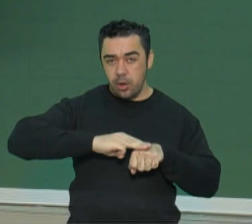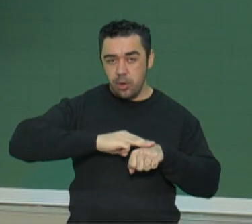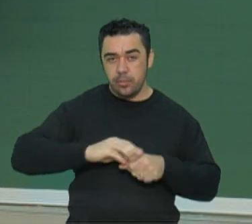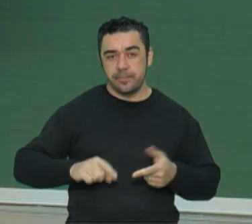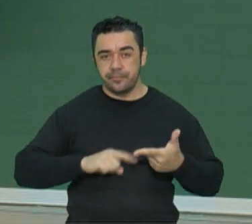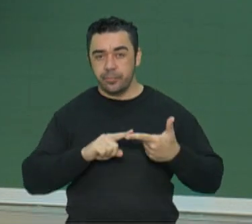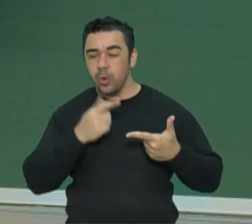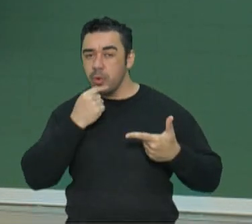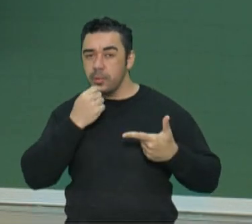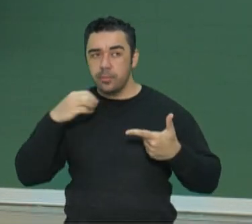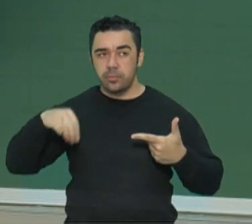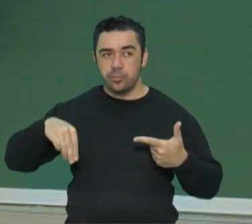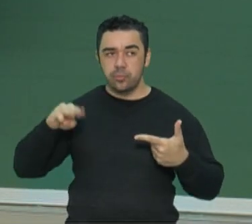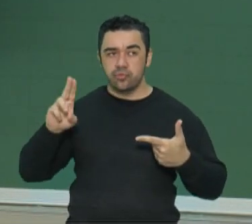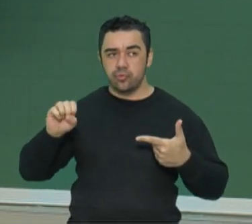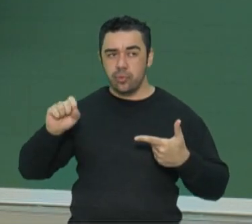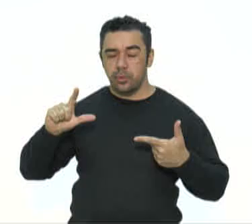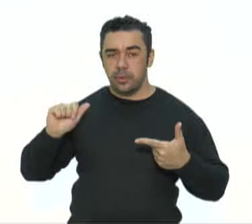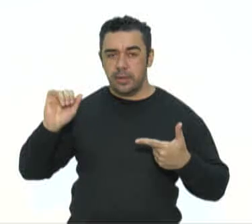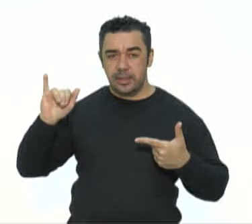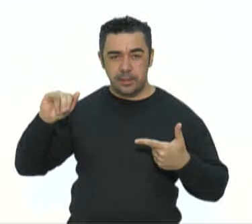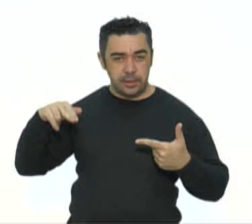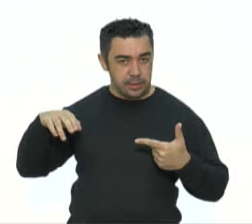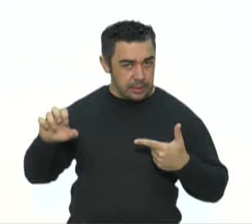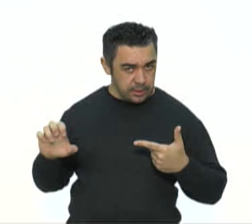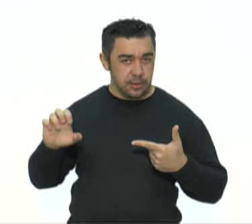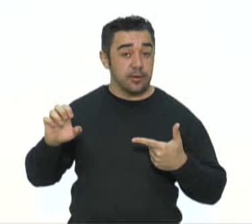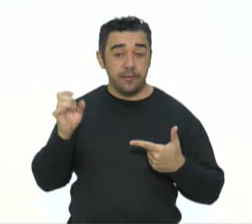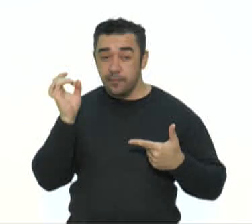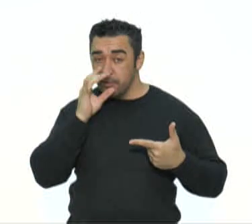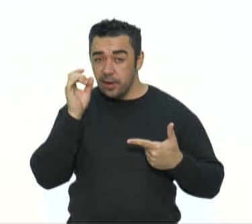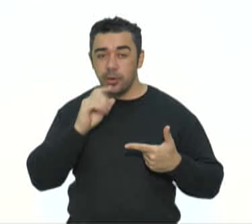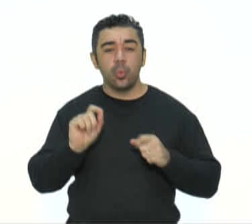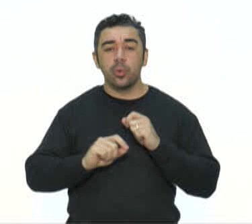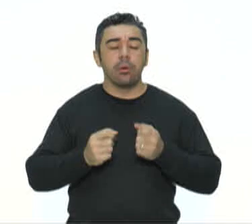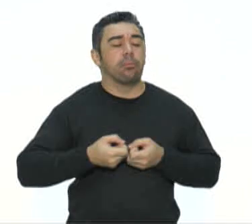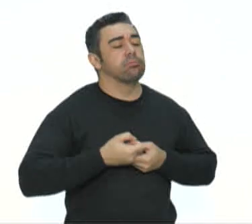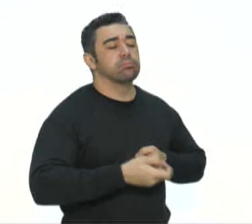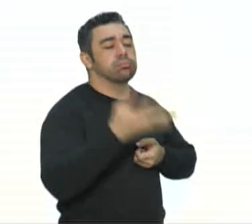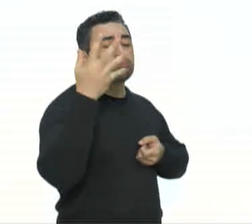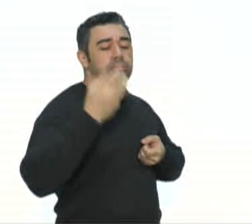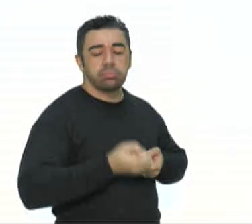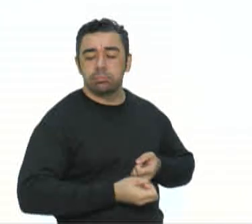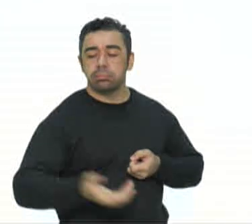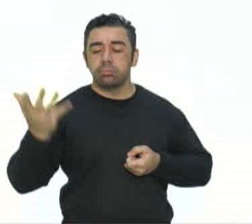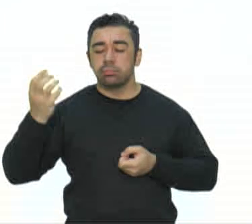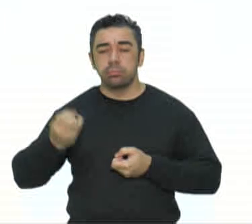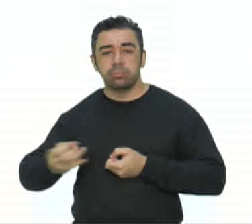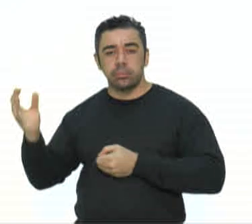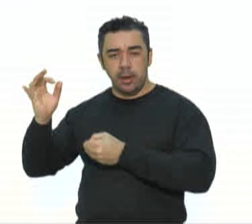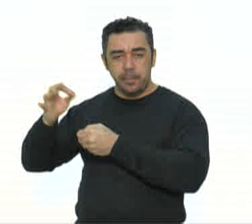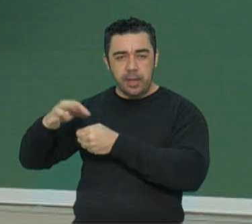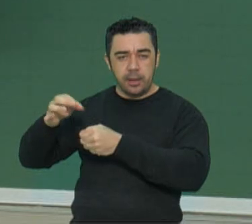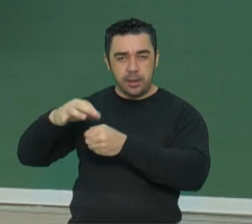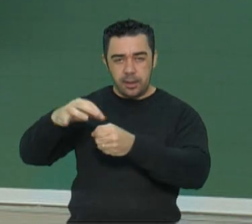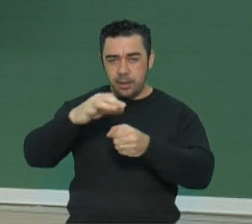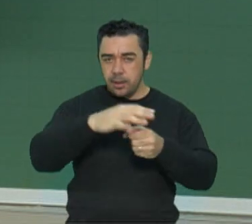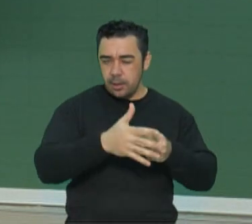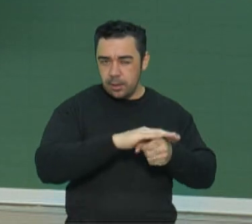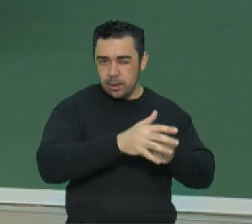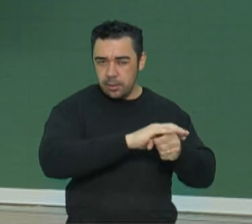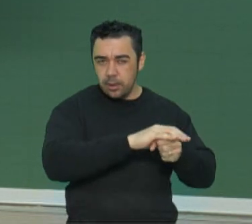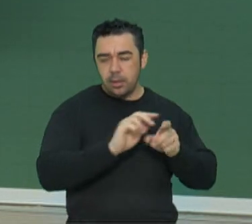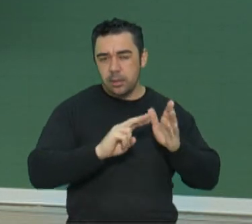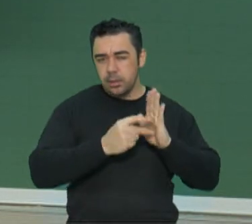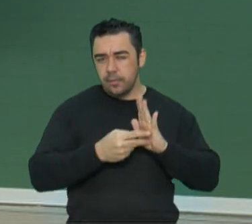Benito Mussolini, de verde. Ambos estão semeando os campos. Então, essa é a cena. É uma referência,